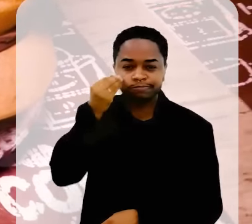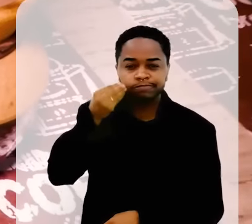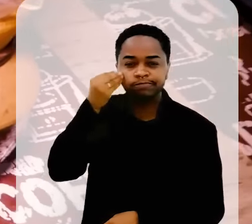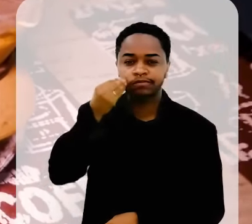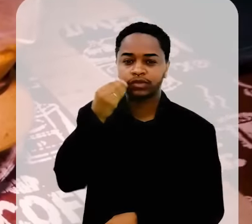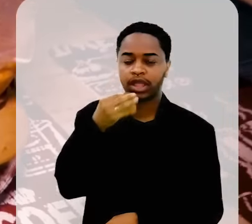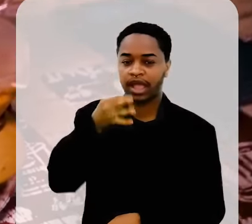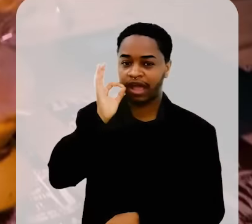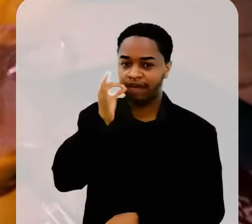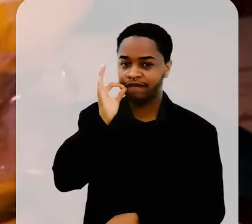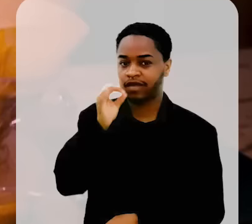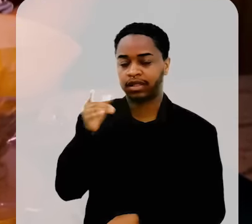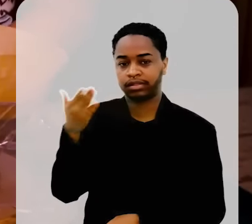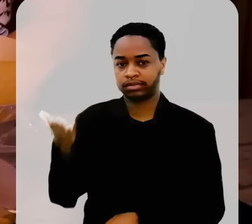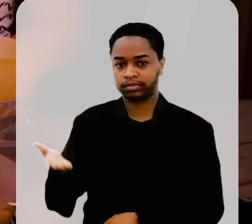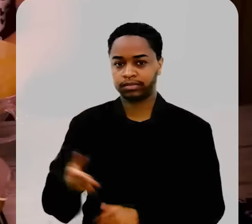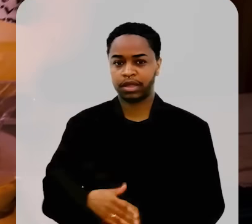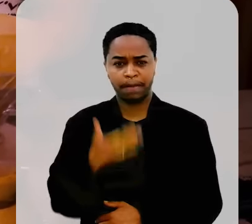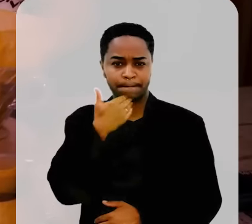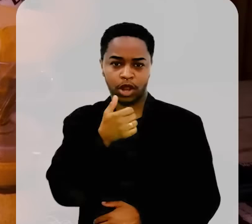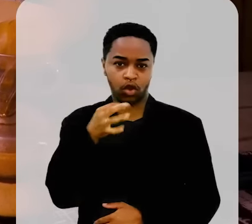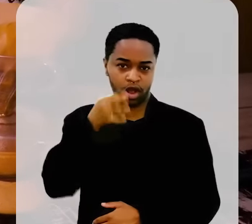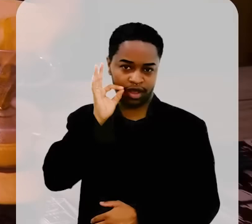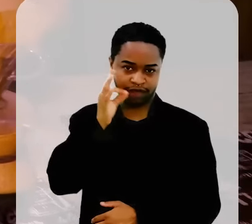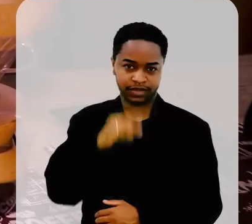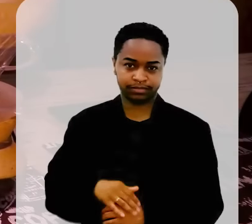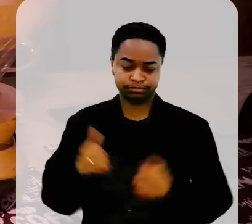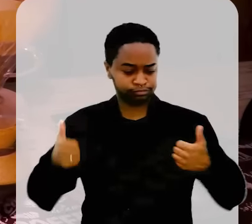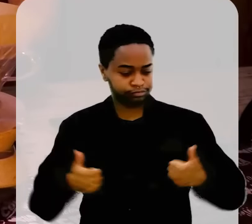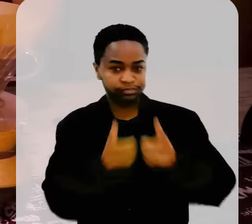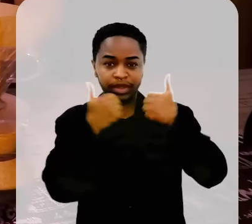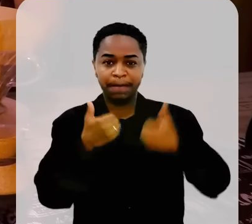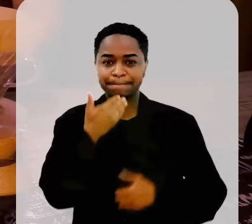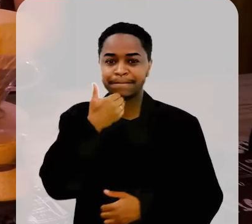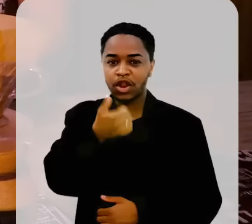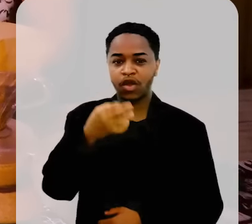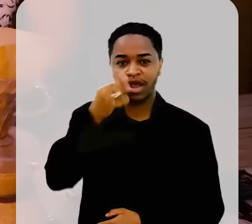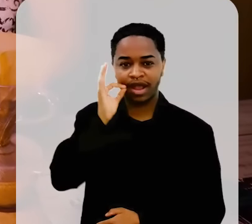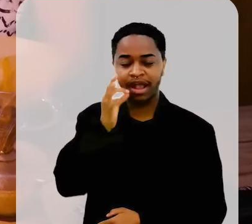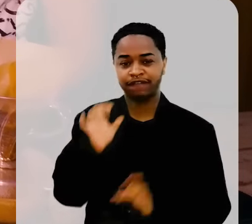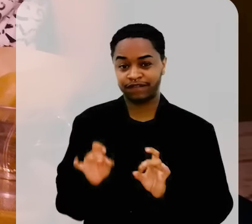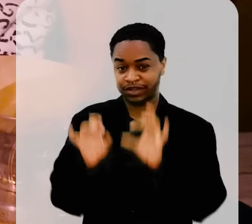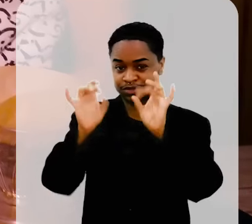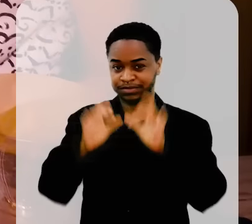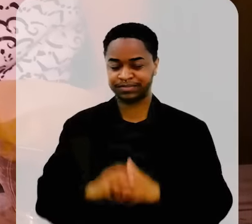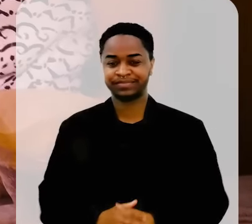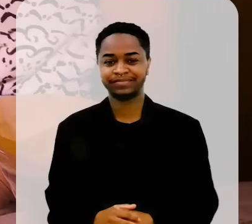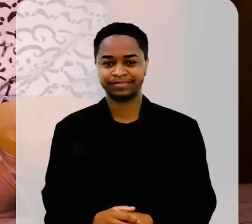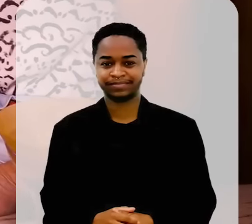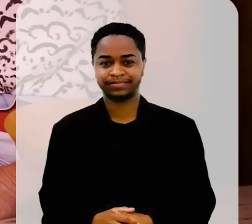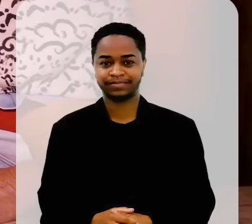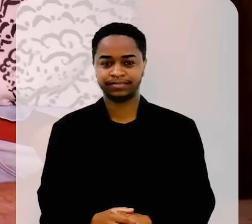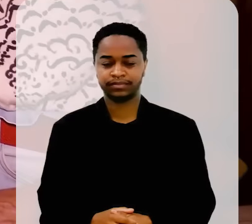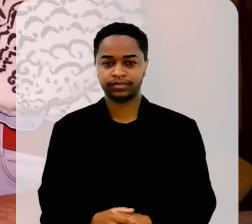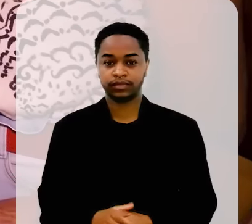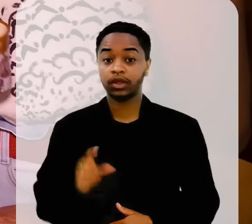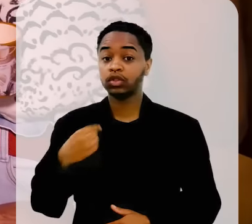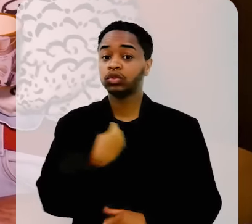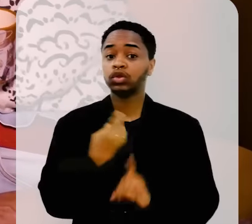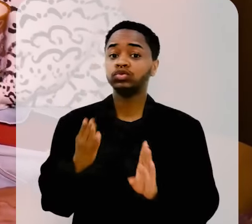café produzido em Bom Jardim. Melhor bebida. Um brinde a essa melhor bebida, o café especial.